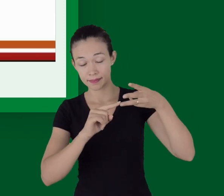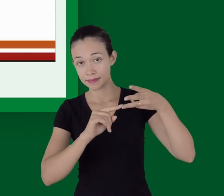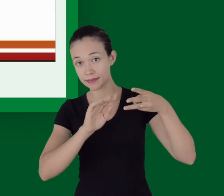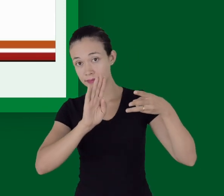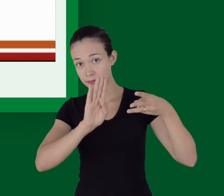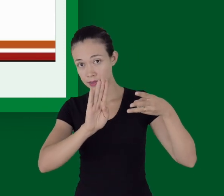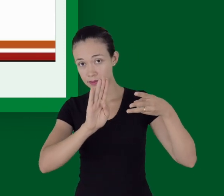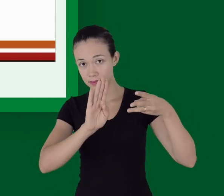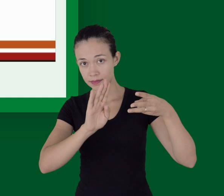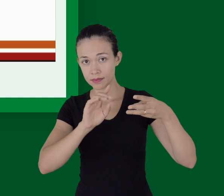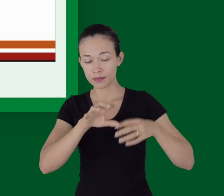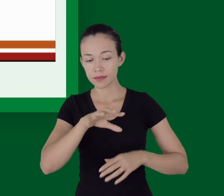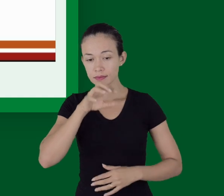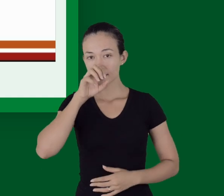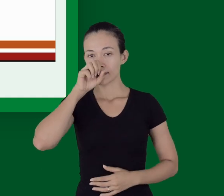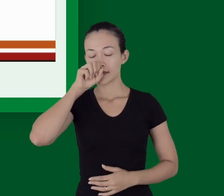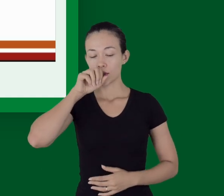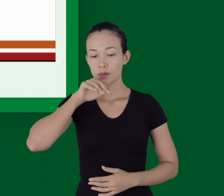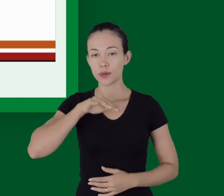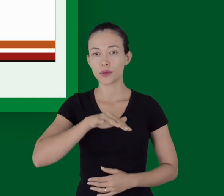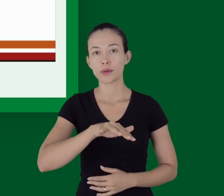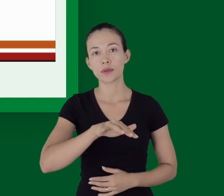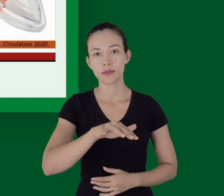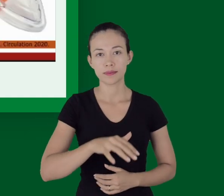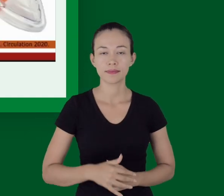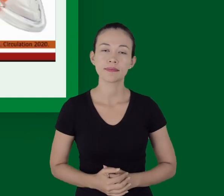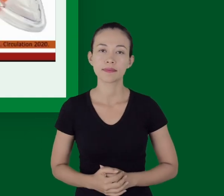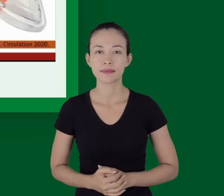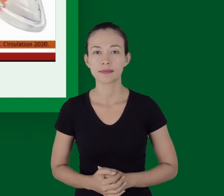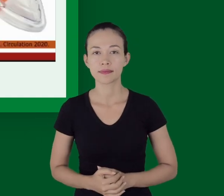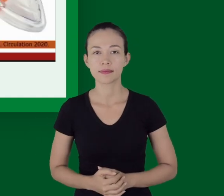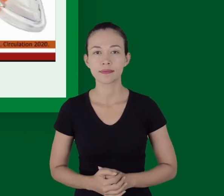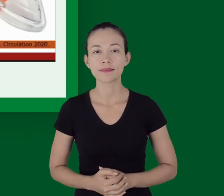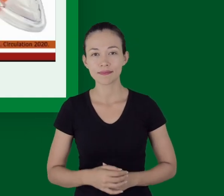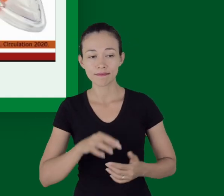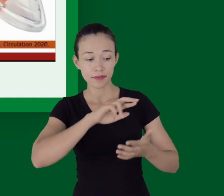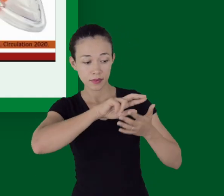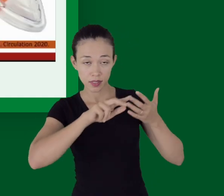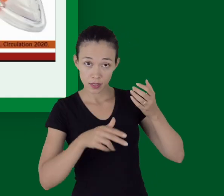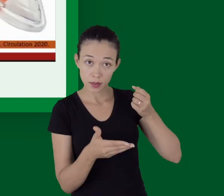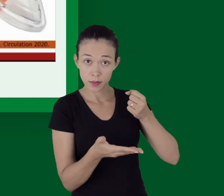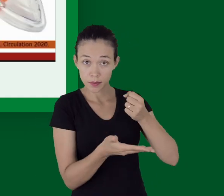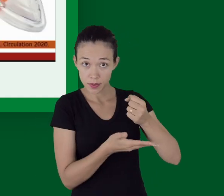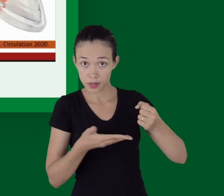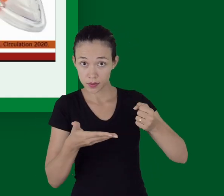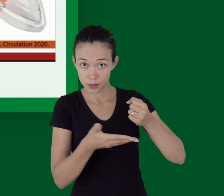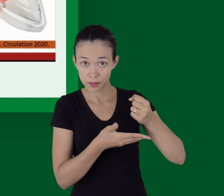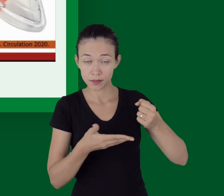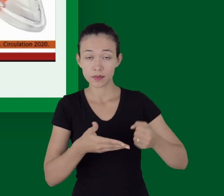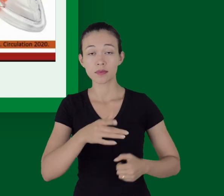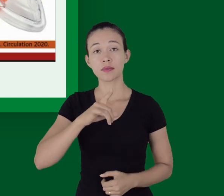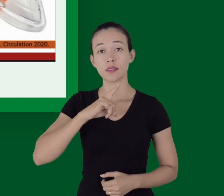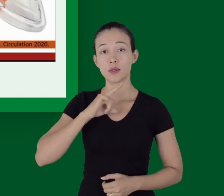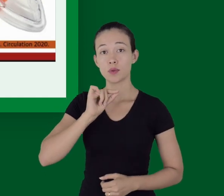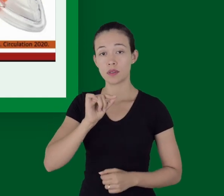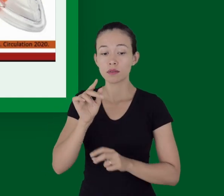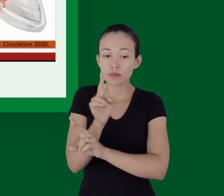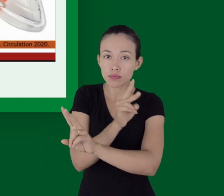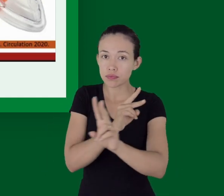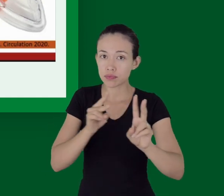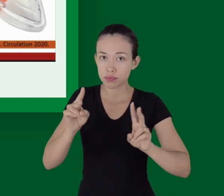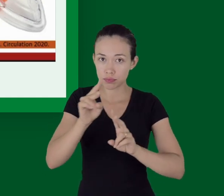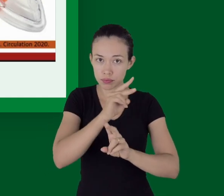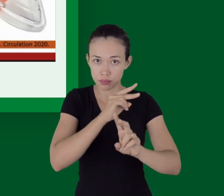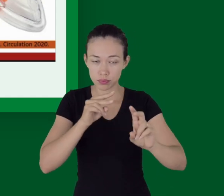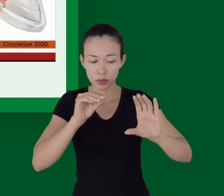Dentro do B, agora, a gente vai para a respiração. Novamente, no suporte básico, a ventilação pode